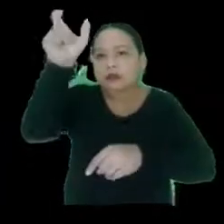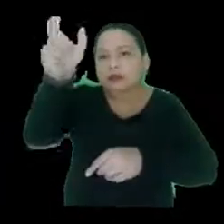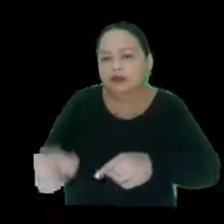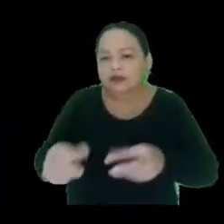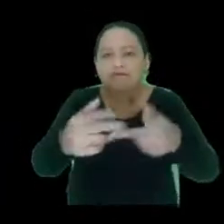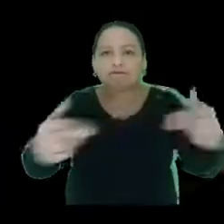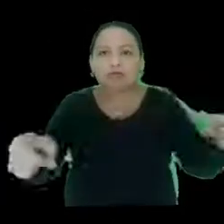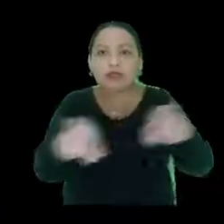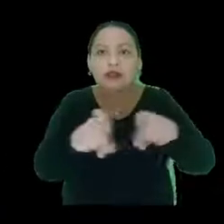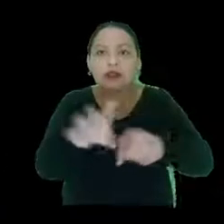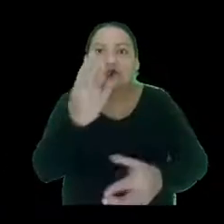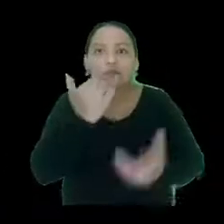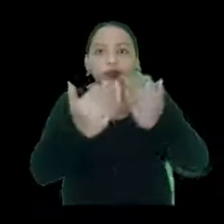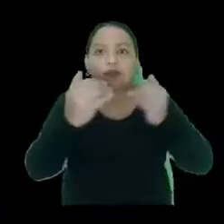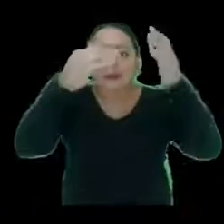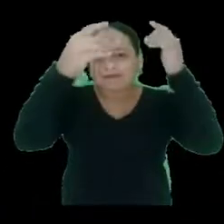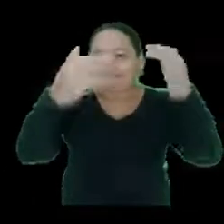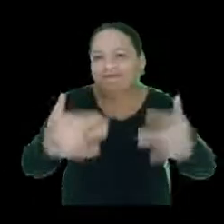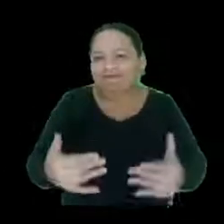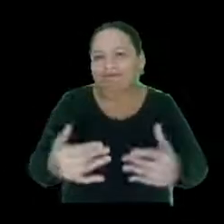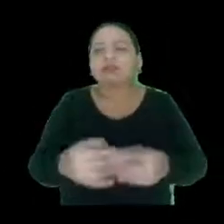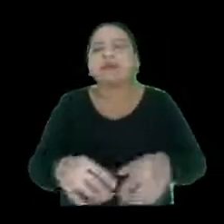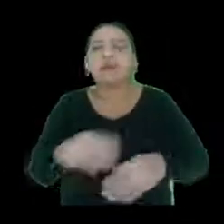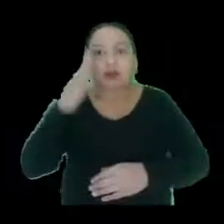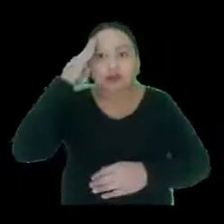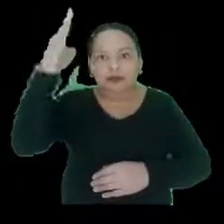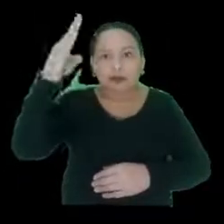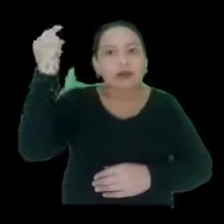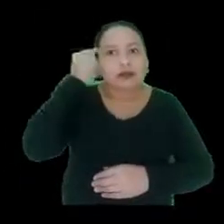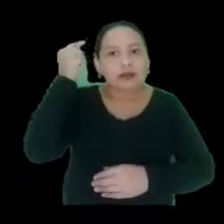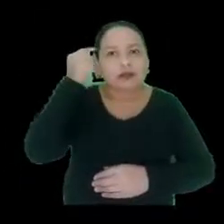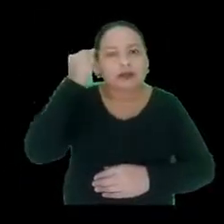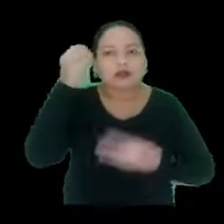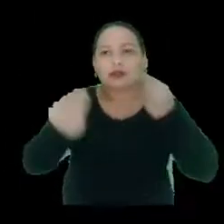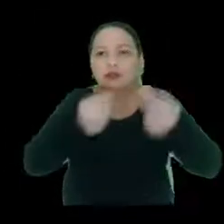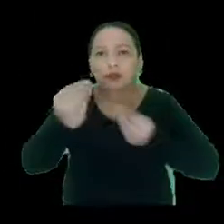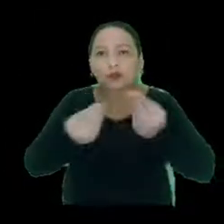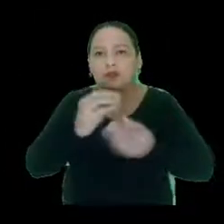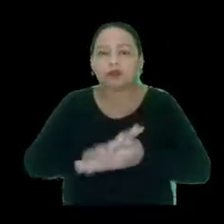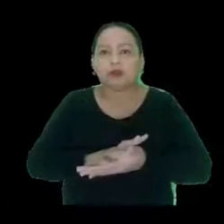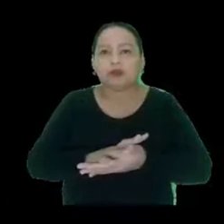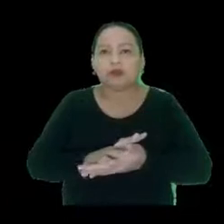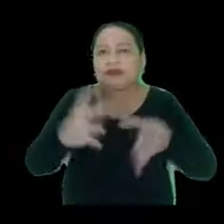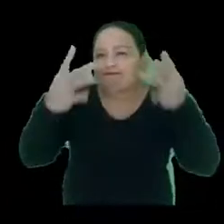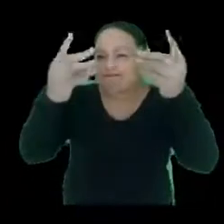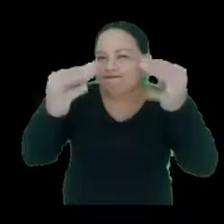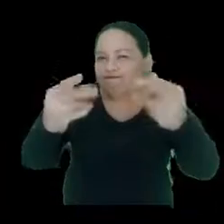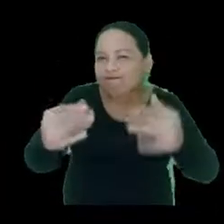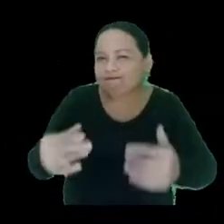pessoas e de refeições, né? Então, são as principais coisas pensando na situação de